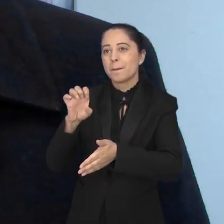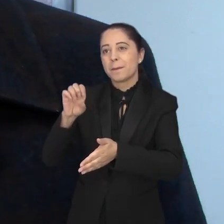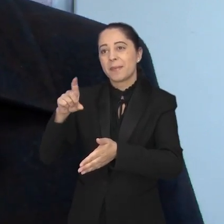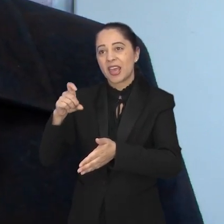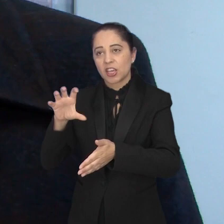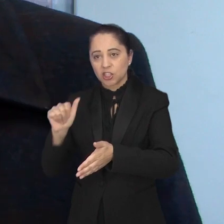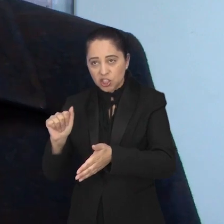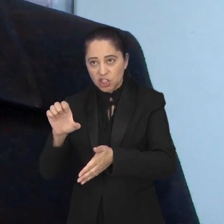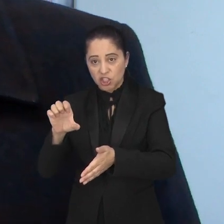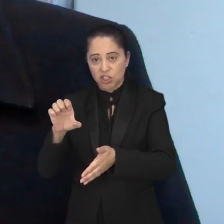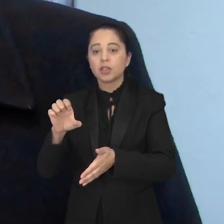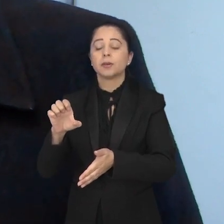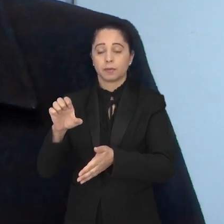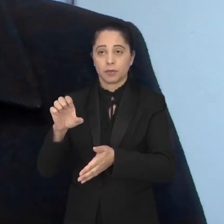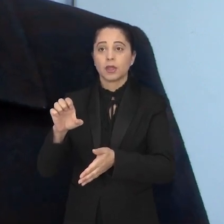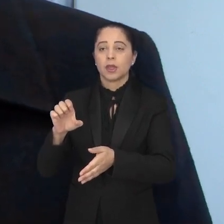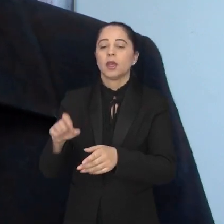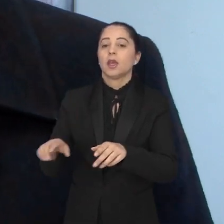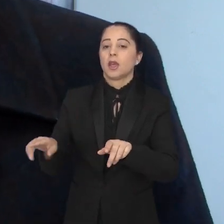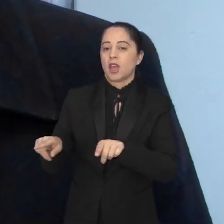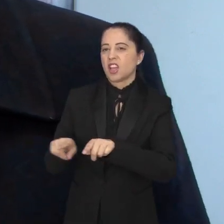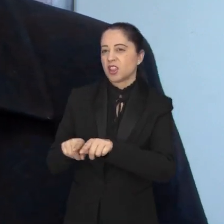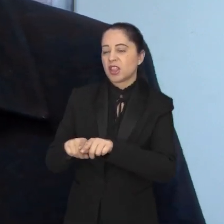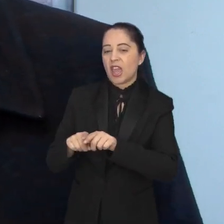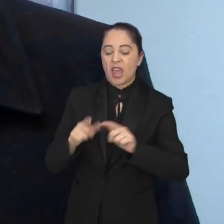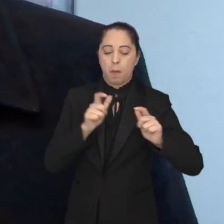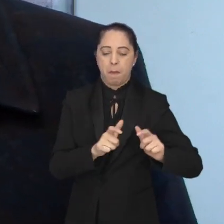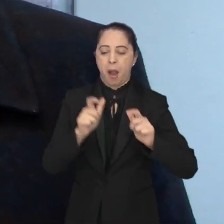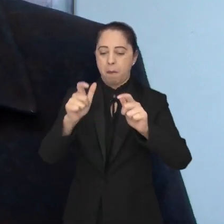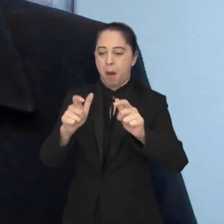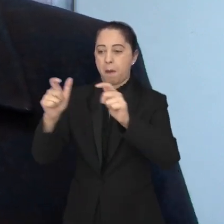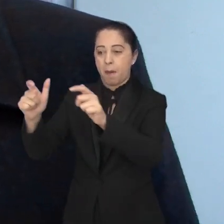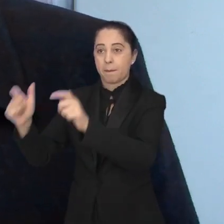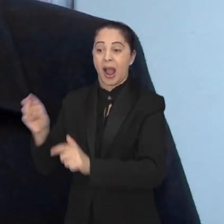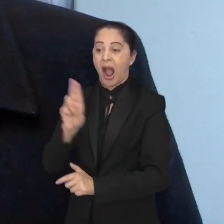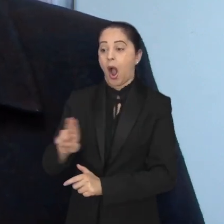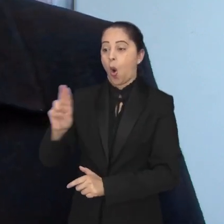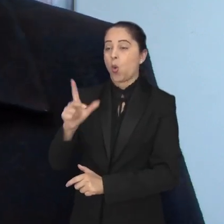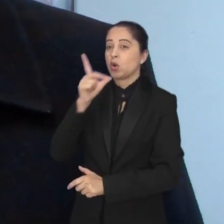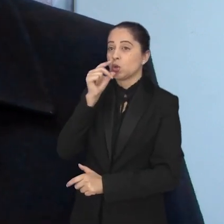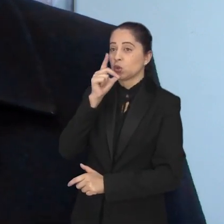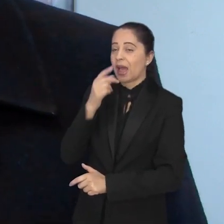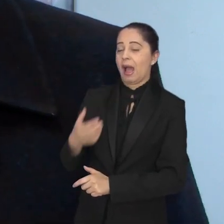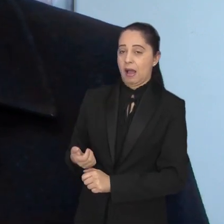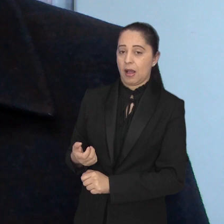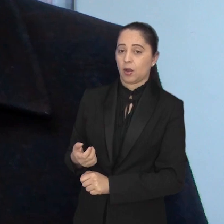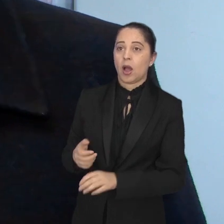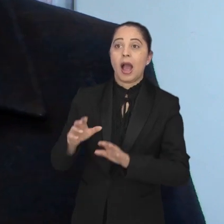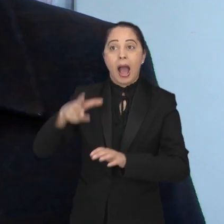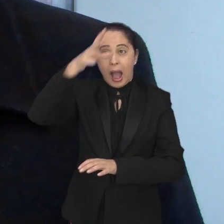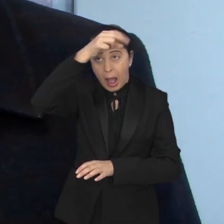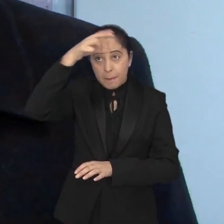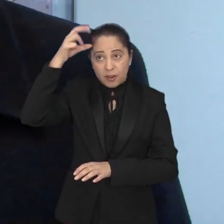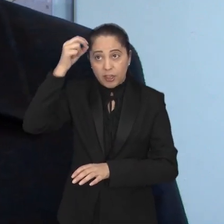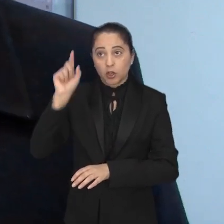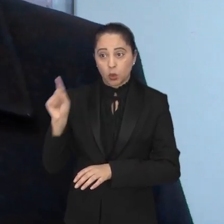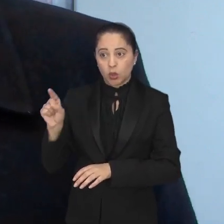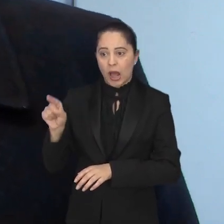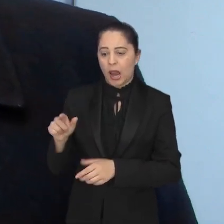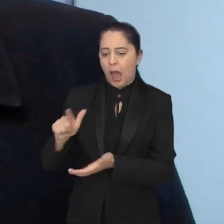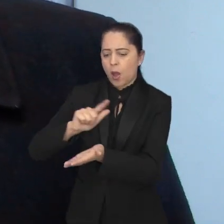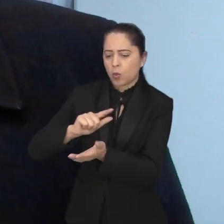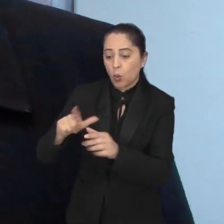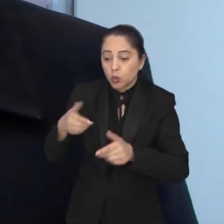que hoje ajuda a abastecer 40 milhões de habitantes, três regiões metropolitanas, e a Prefeitura tem feito um trabalho de